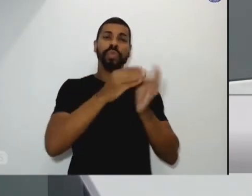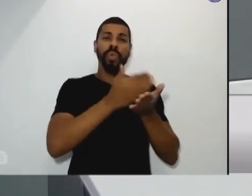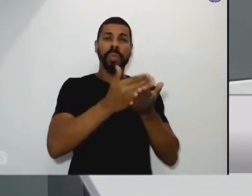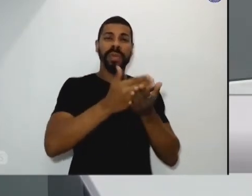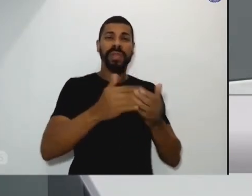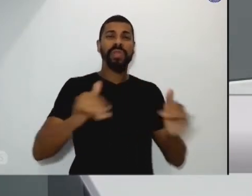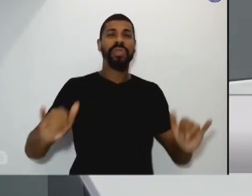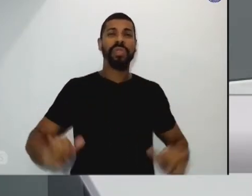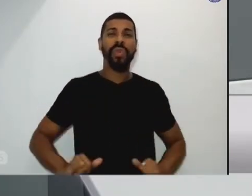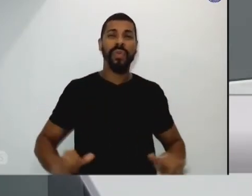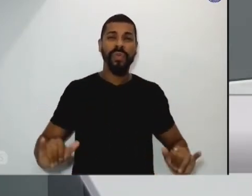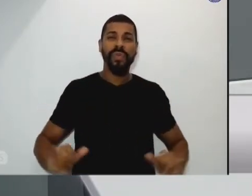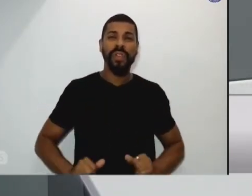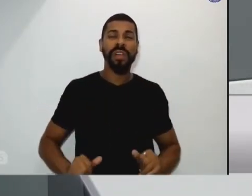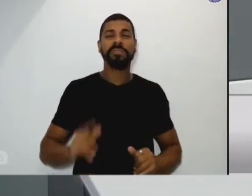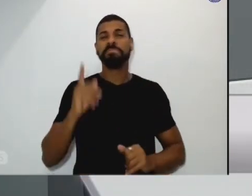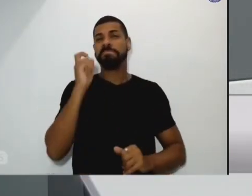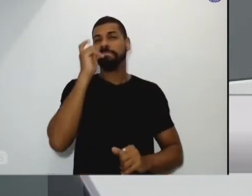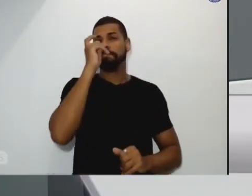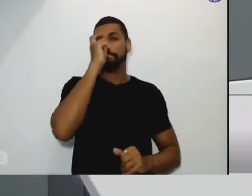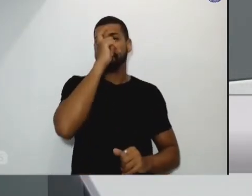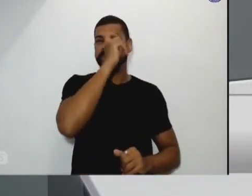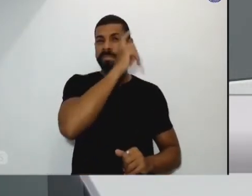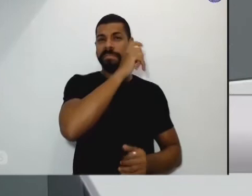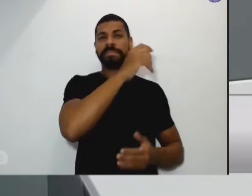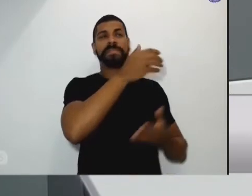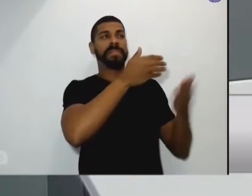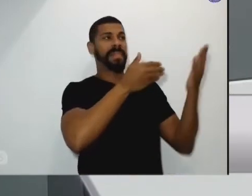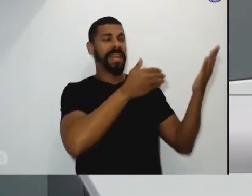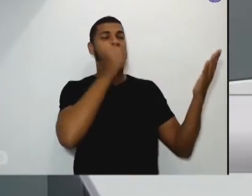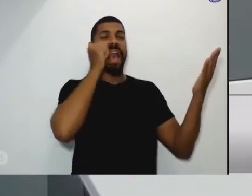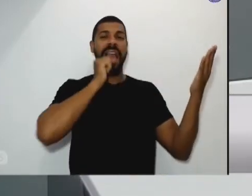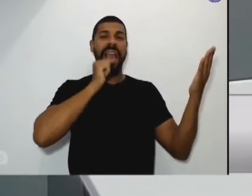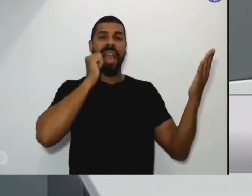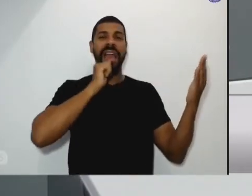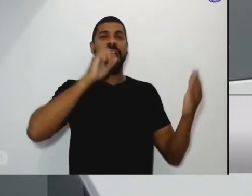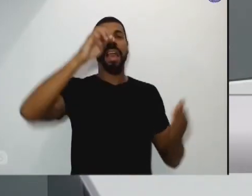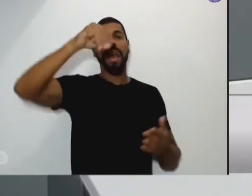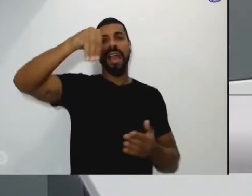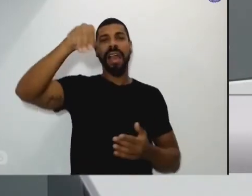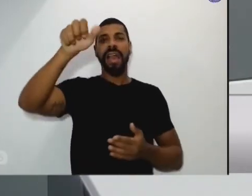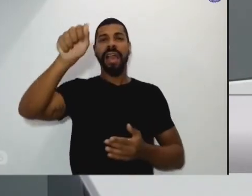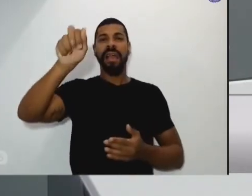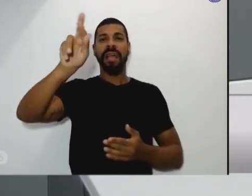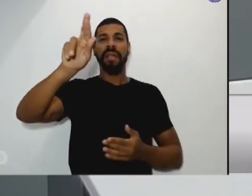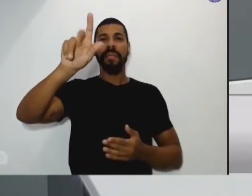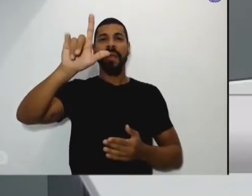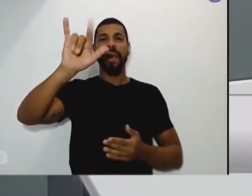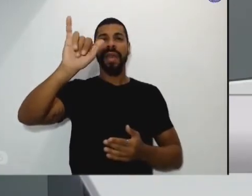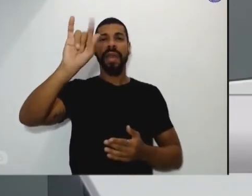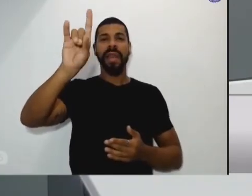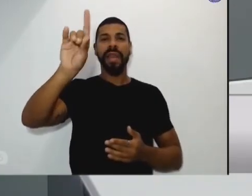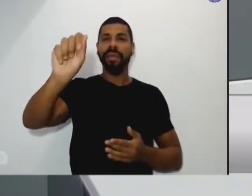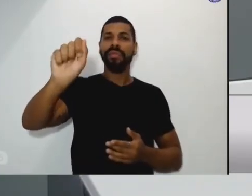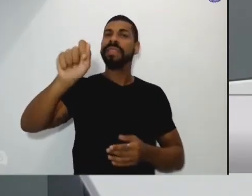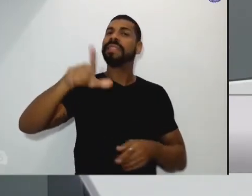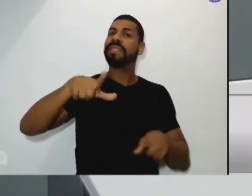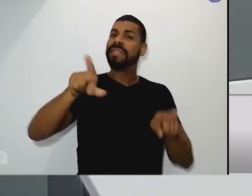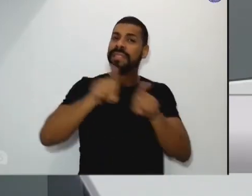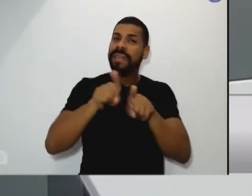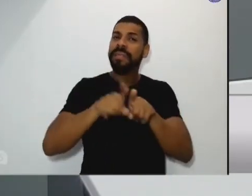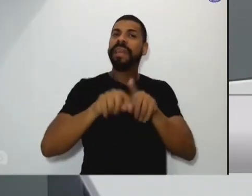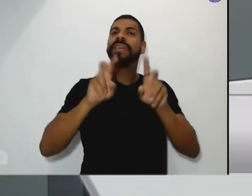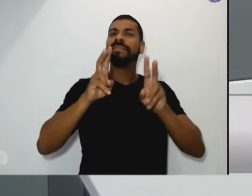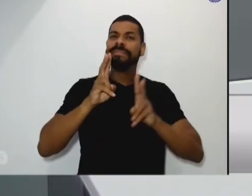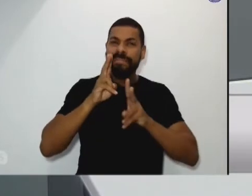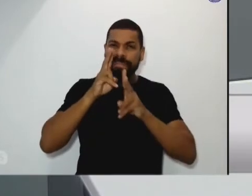Marilda está aqui participou dos conselhos conosco eu era do conselho eu fui presidente do conselho da assistência social e que luta foi o